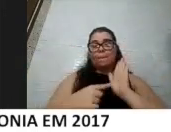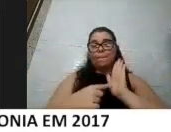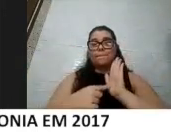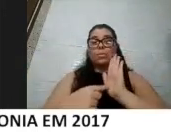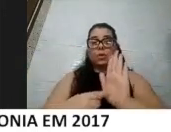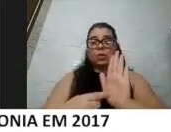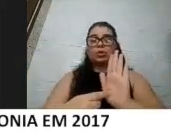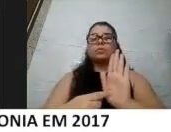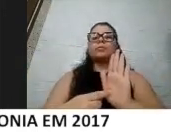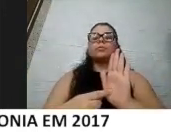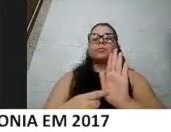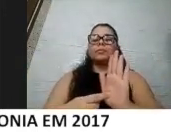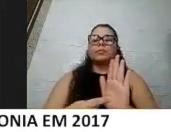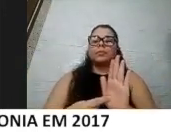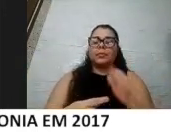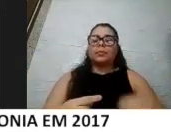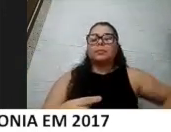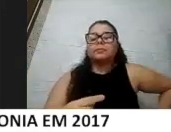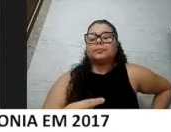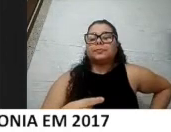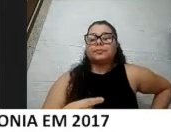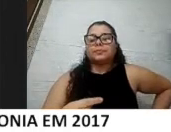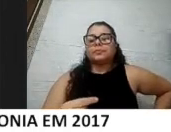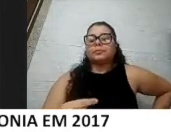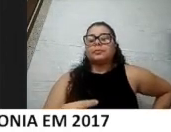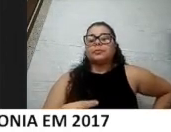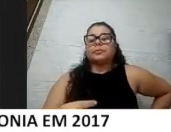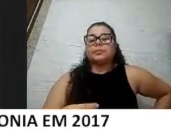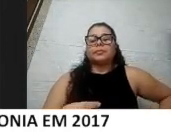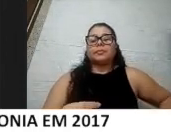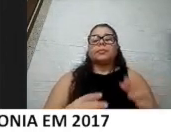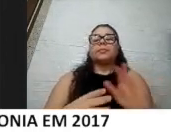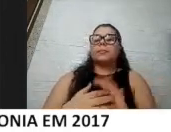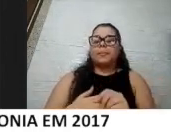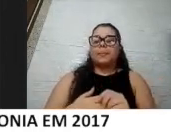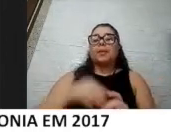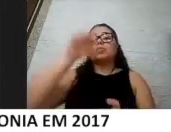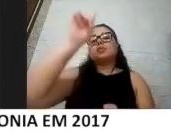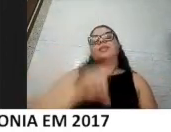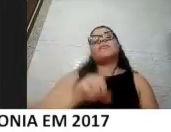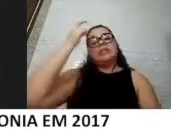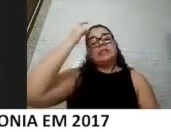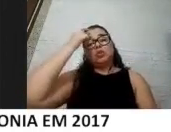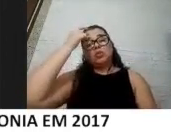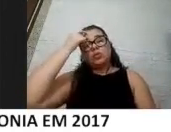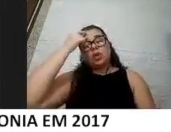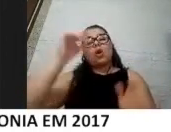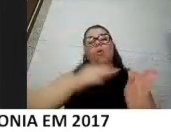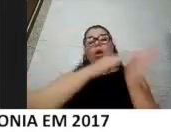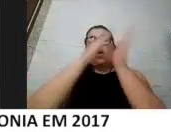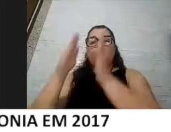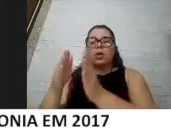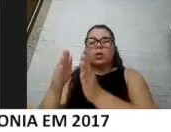primeiro retângulo aqui, deficiência intelectual, o outro próximo,